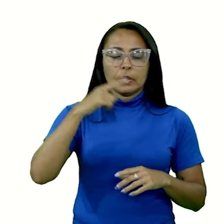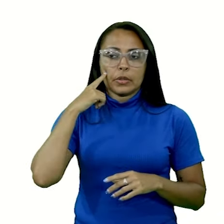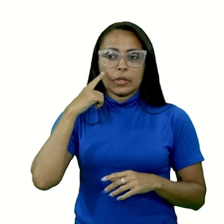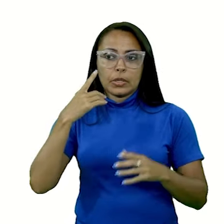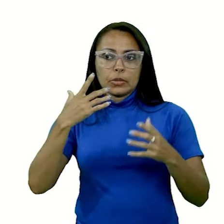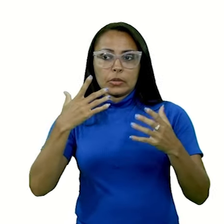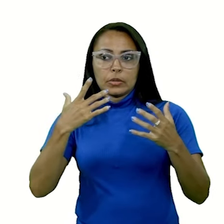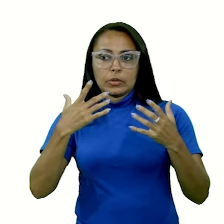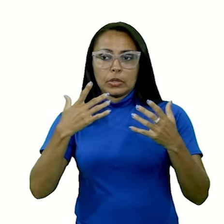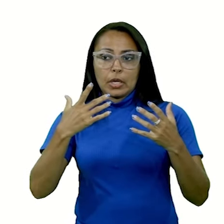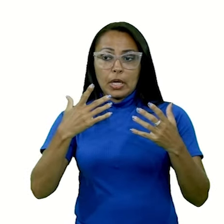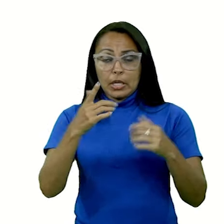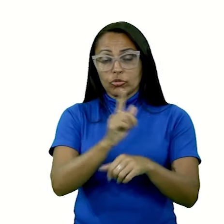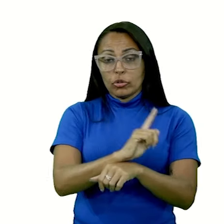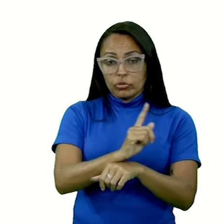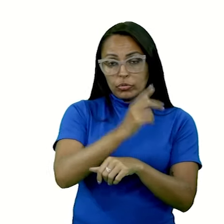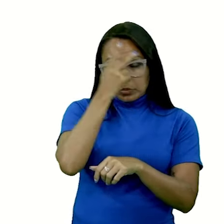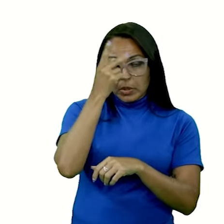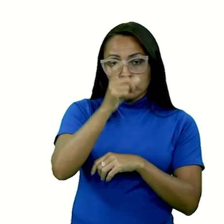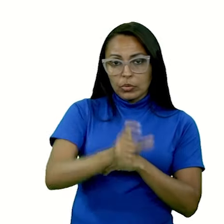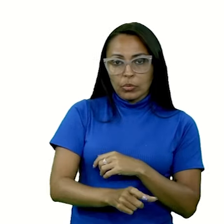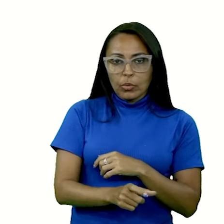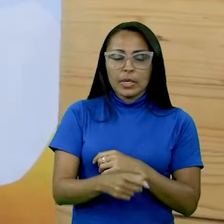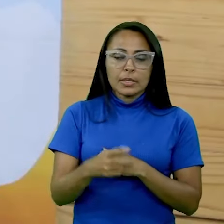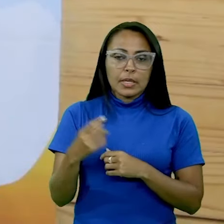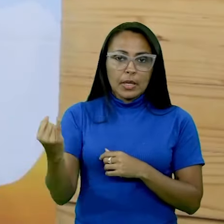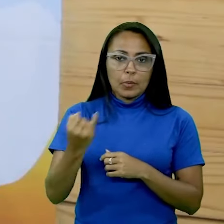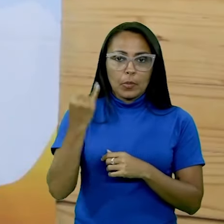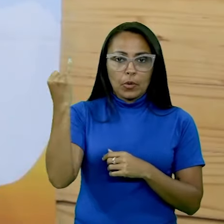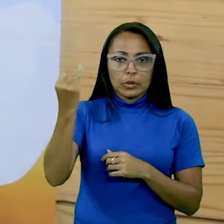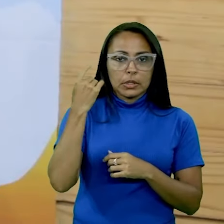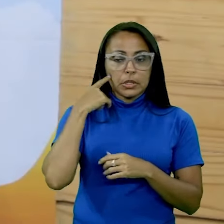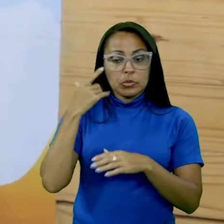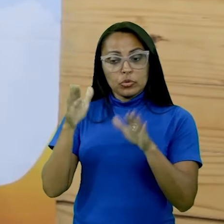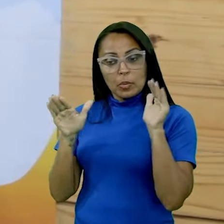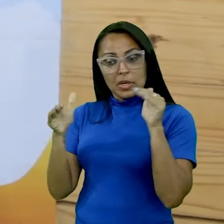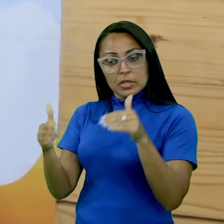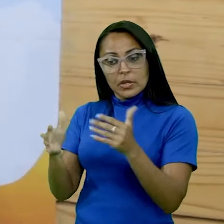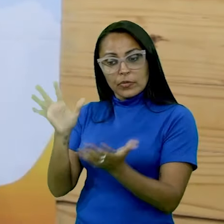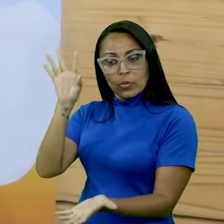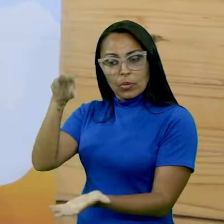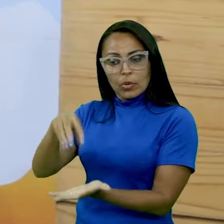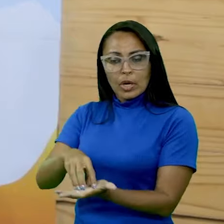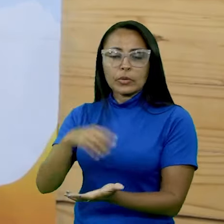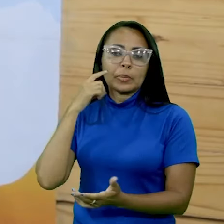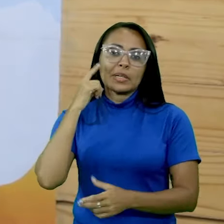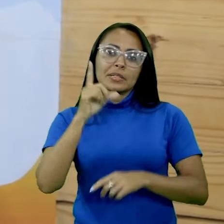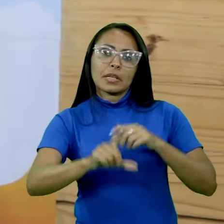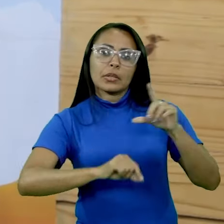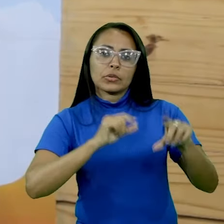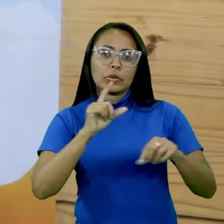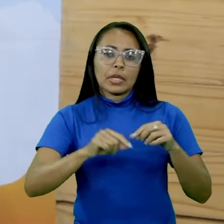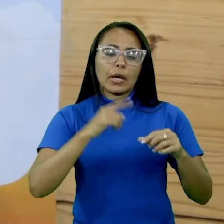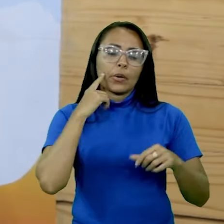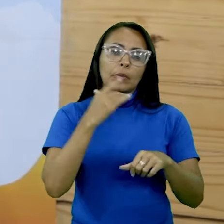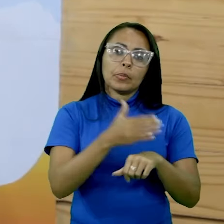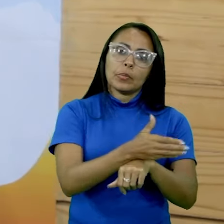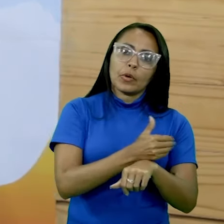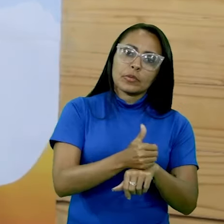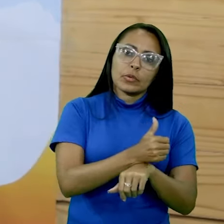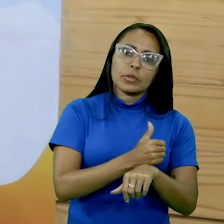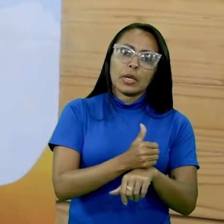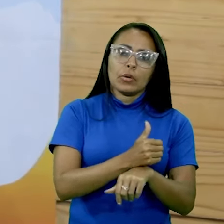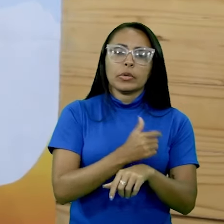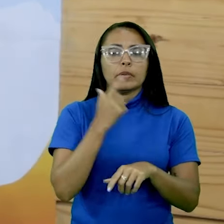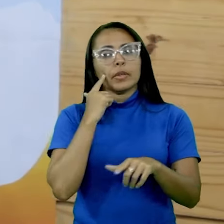E para isso, a gestão de pessoas é o setor, departamento específico, para selecionar aquele profissional qualificado,